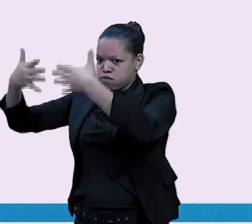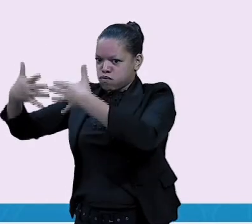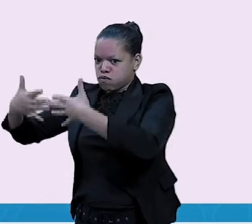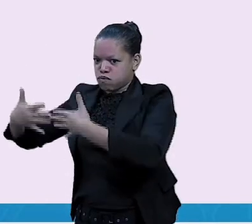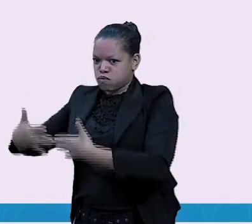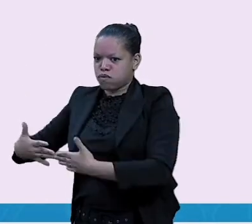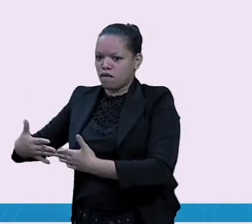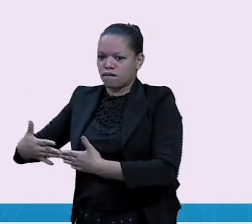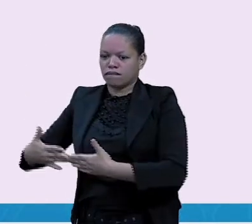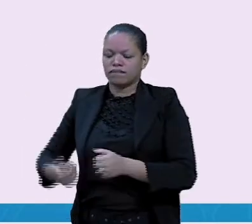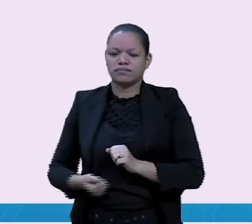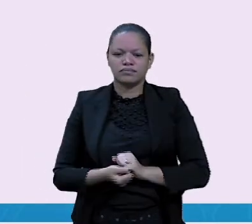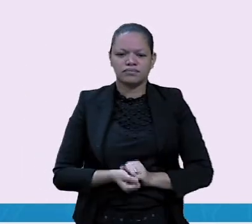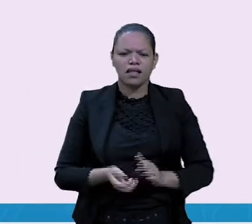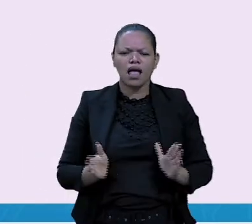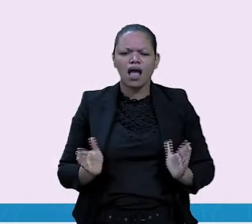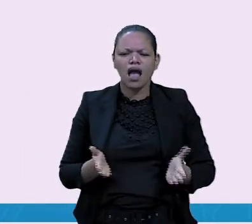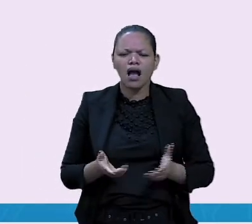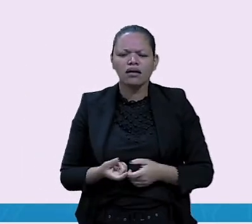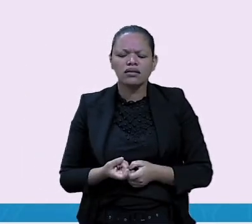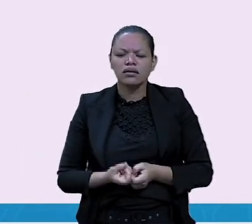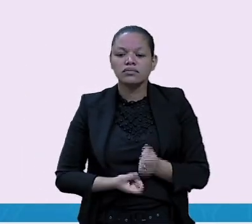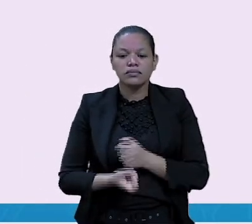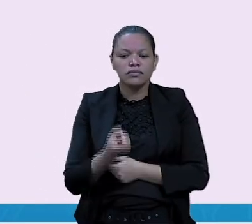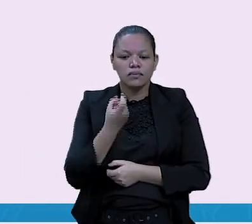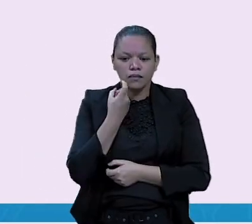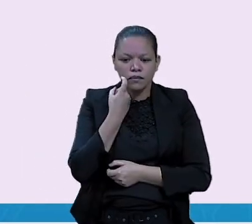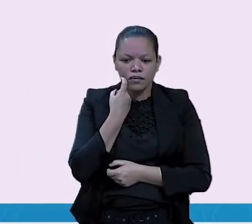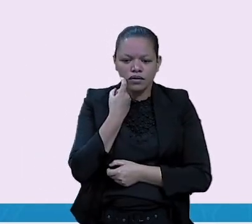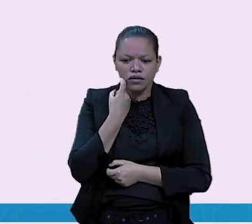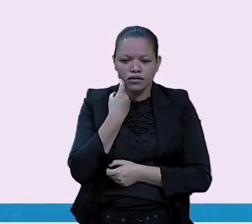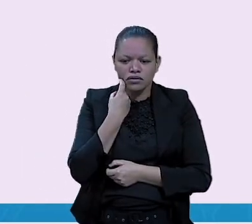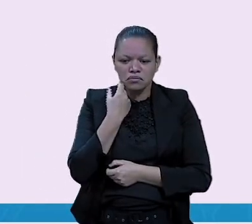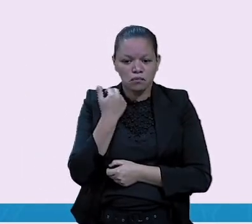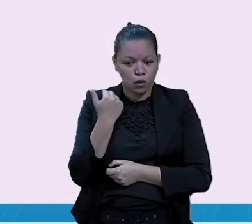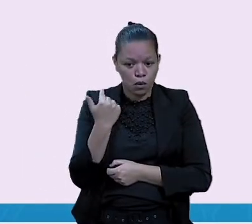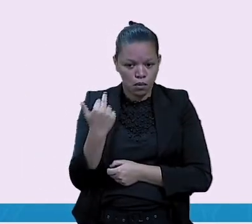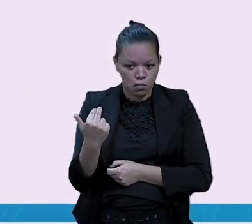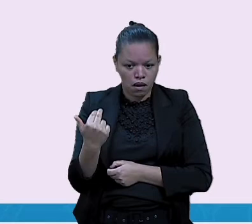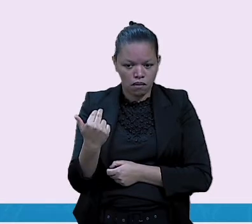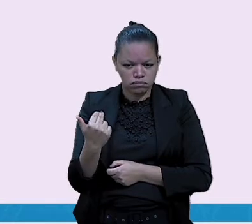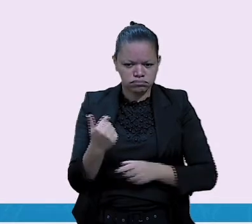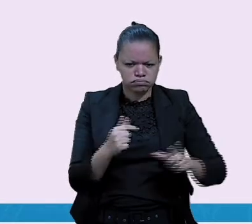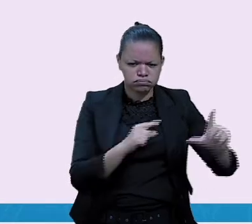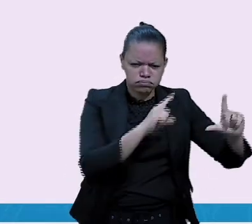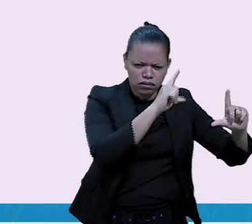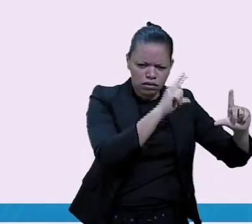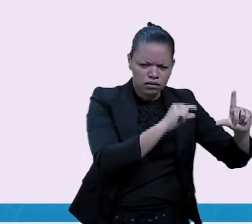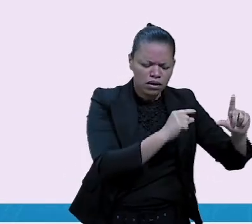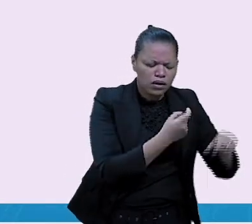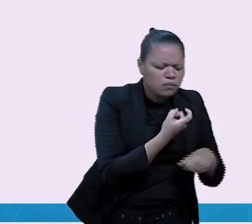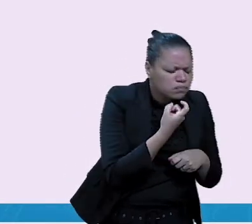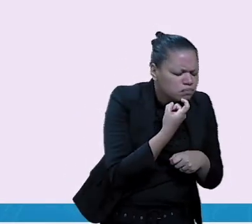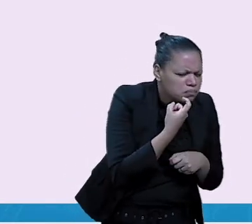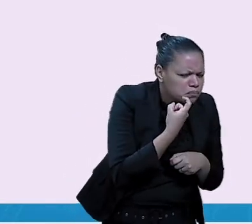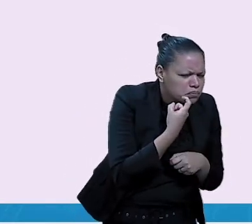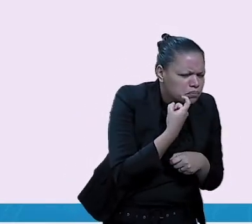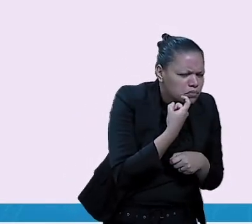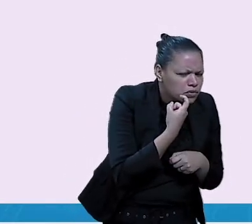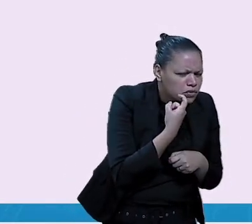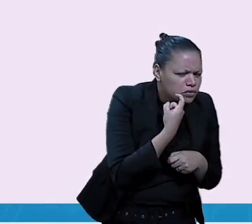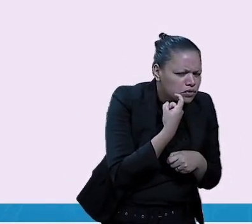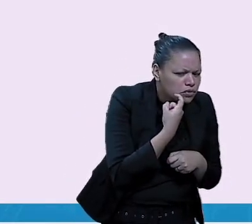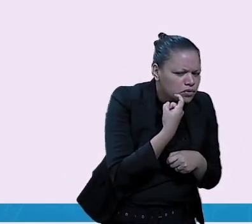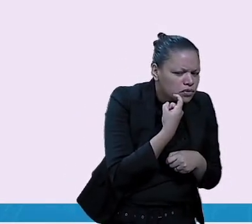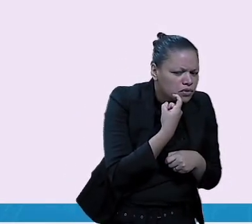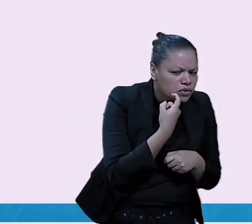o peixe. Peixe é o normal. Diminutivo. Peixinho. O peixe bem pequenininho. Eu